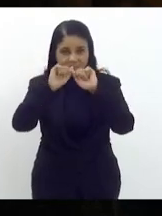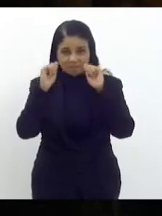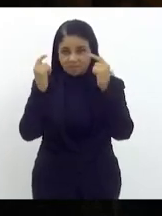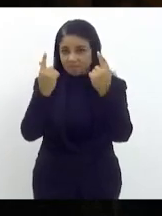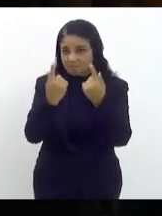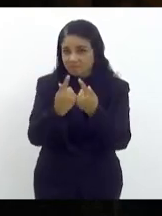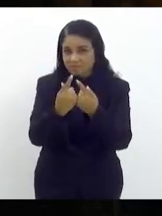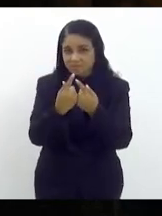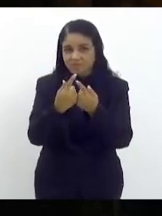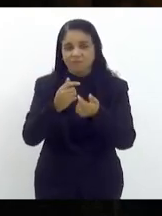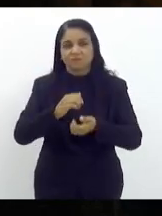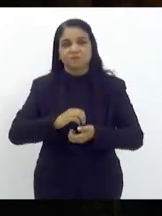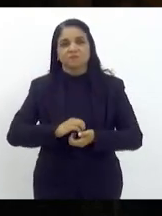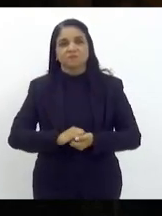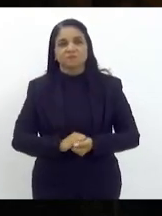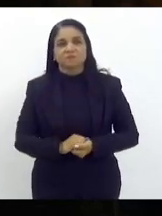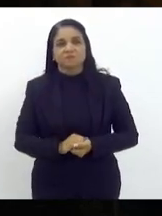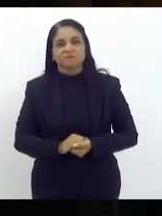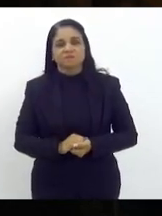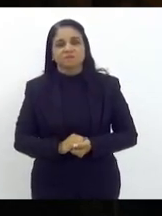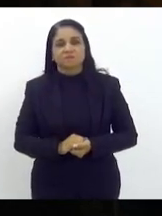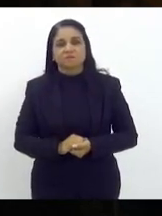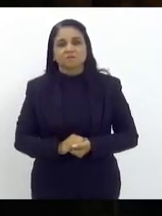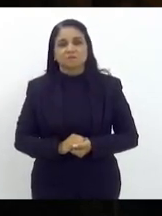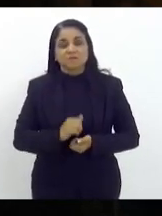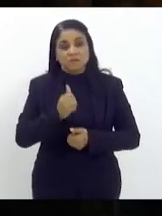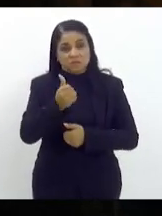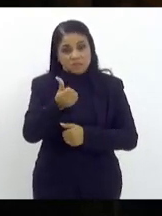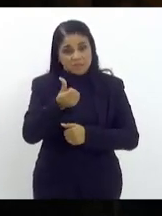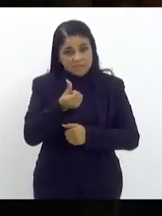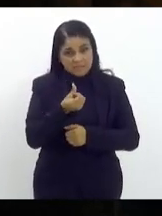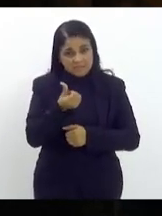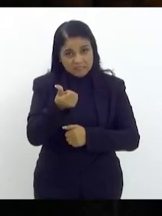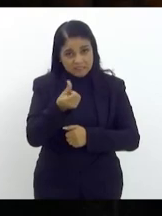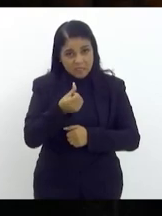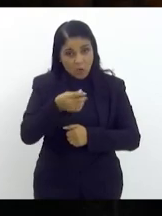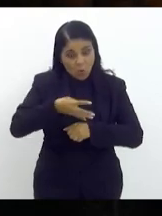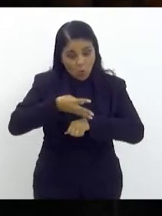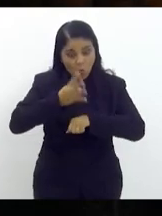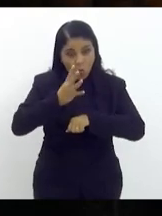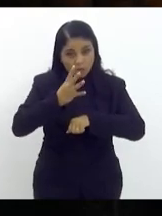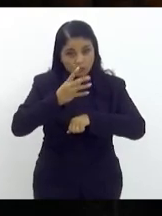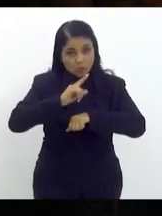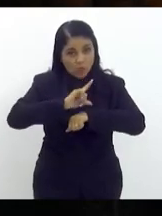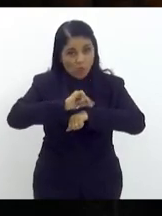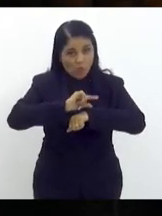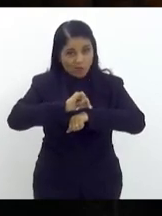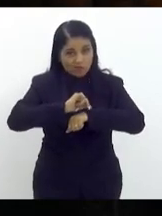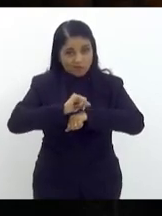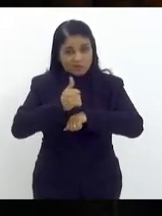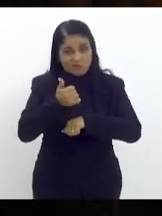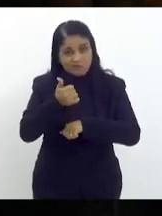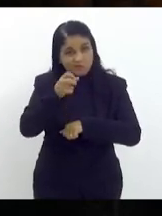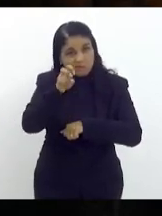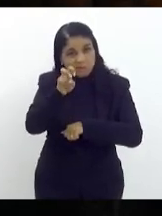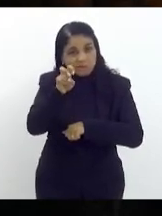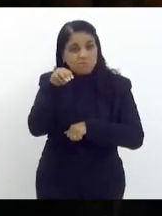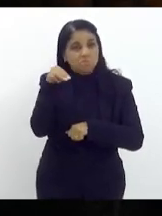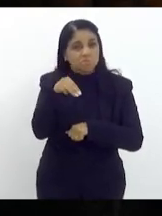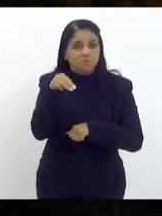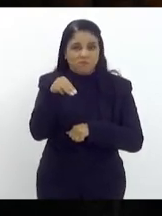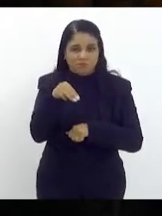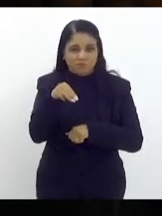Alerj são 16 horas e 15 minutos vamos